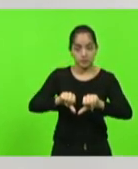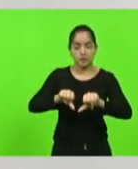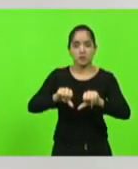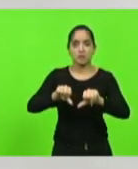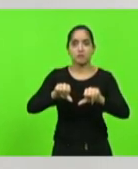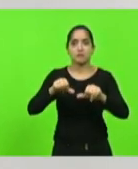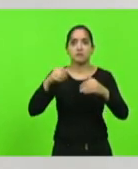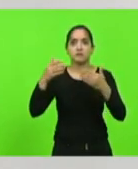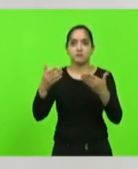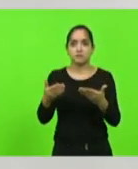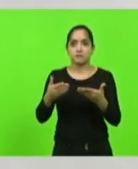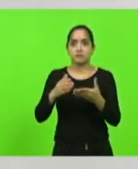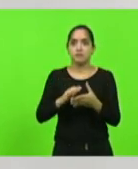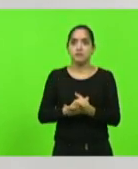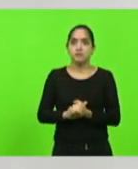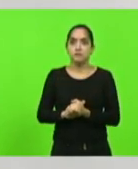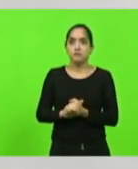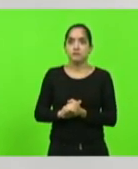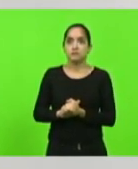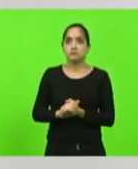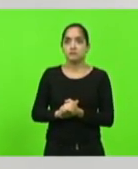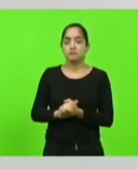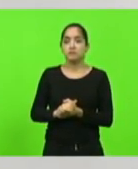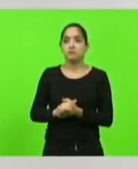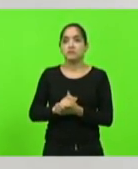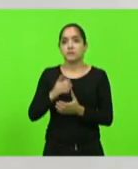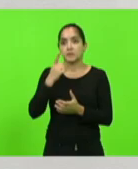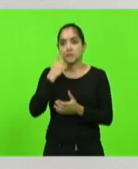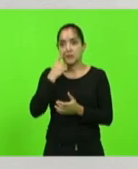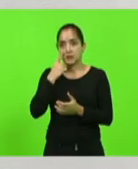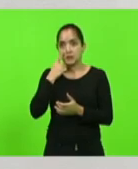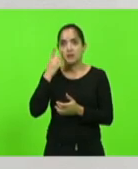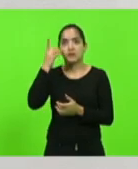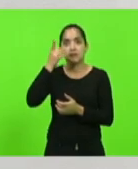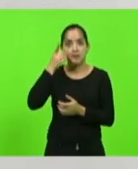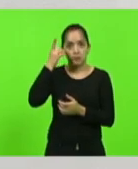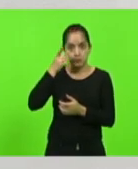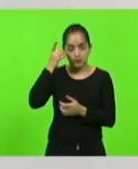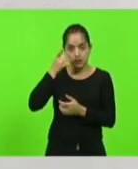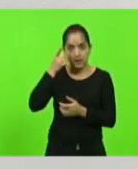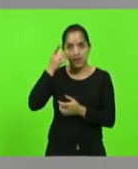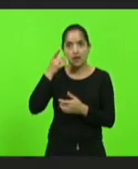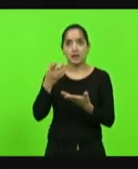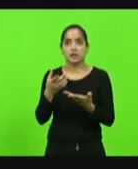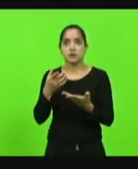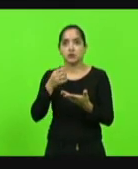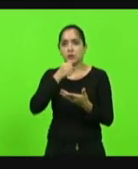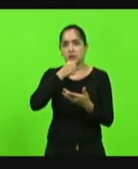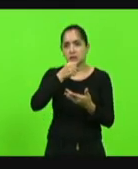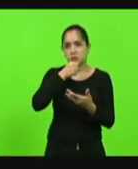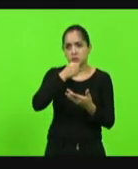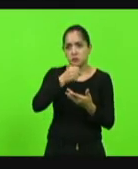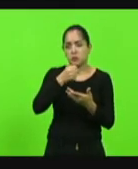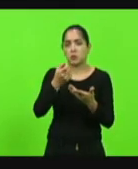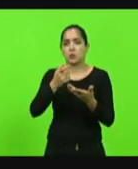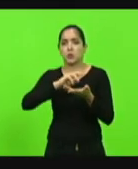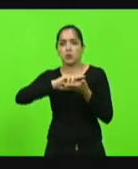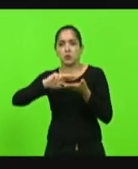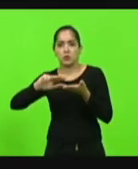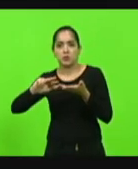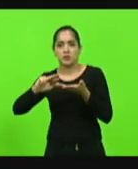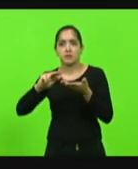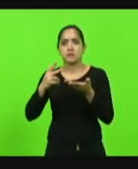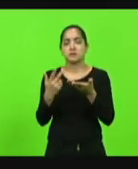estão fazendo o pior. Tá, então, ali, ó, deputado Ottoni de Paula, cantor Sérgio Reis, chamo de blogueira,